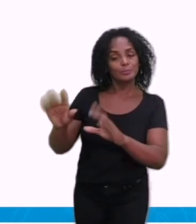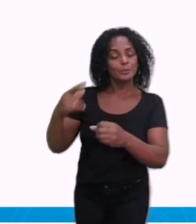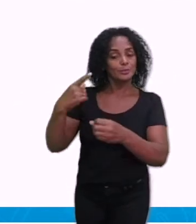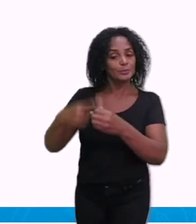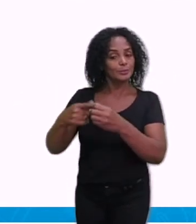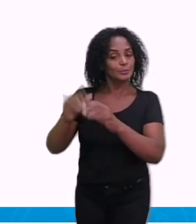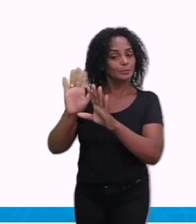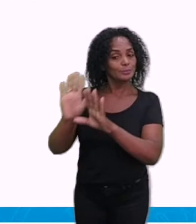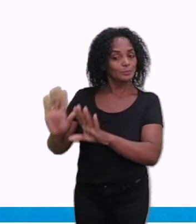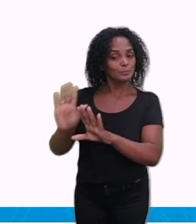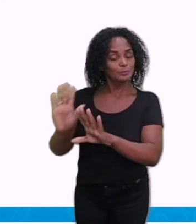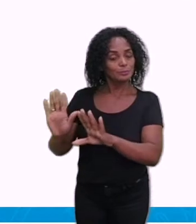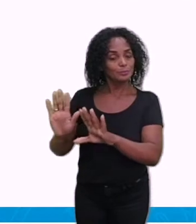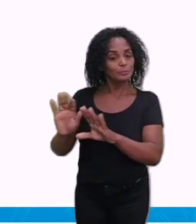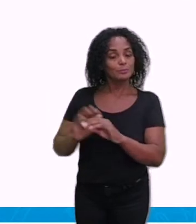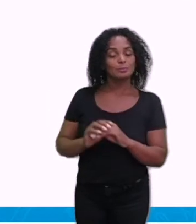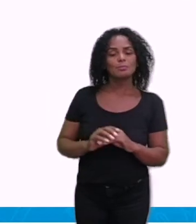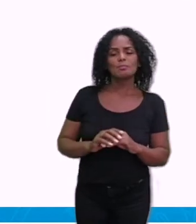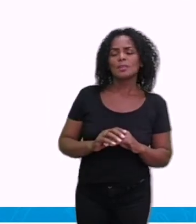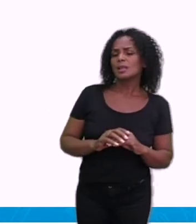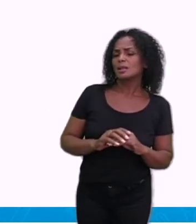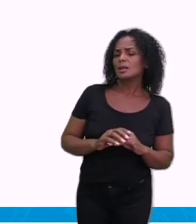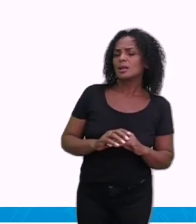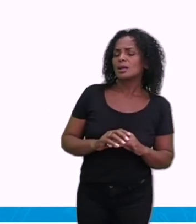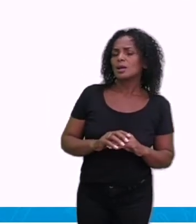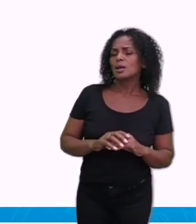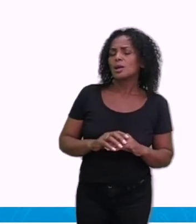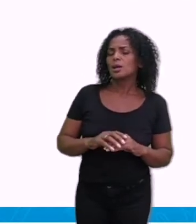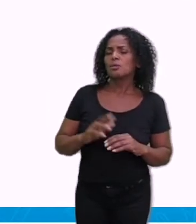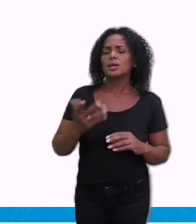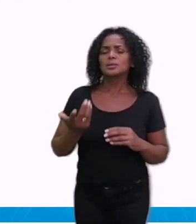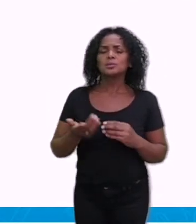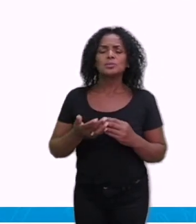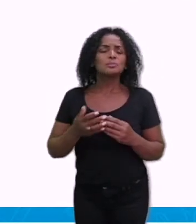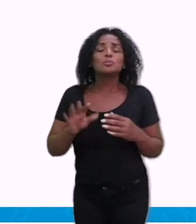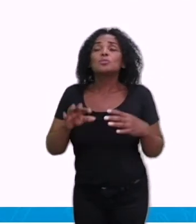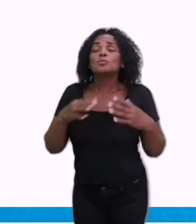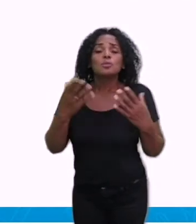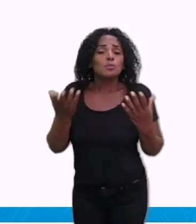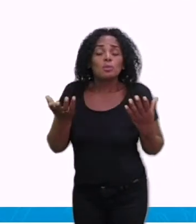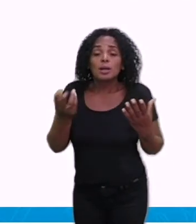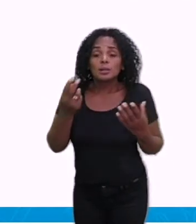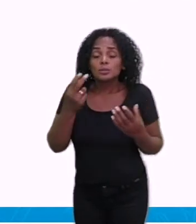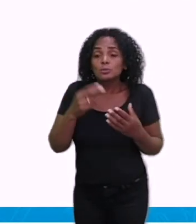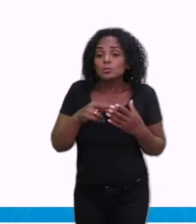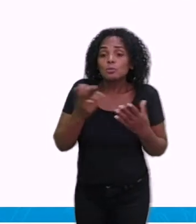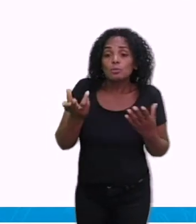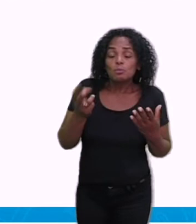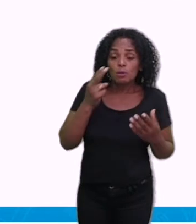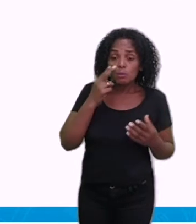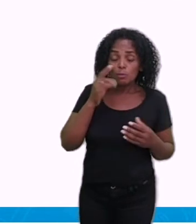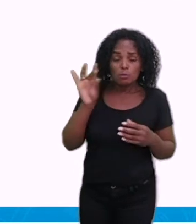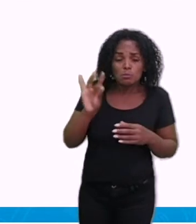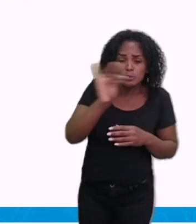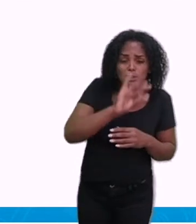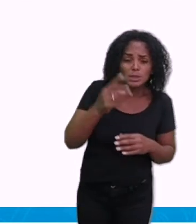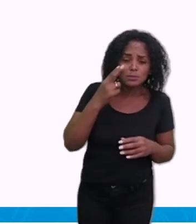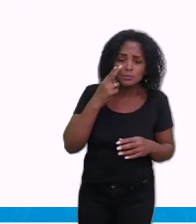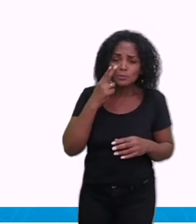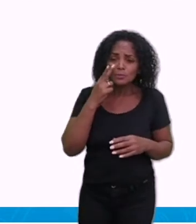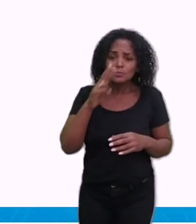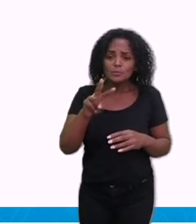especialistas, quando o mosquito avista o criadouro, ele pode voar até três quilômetros.